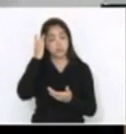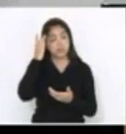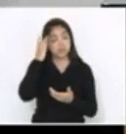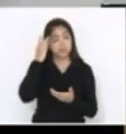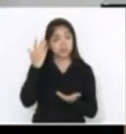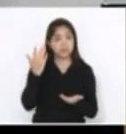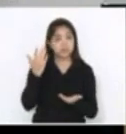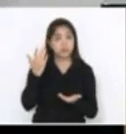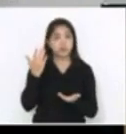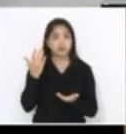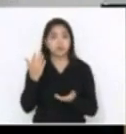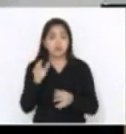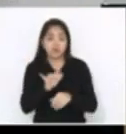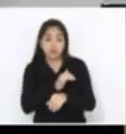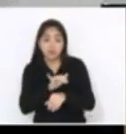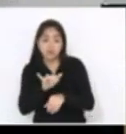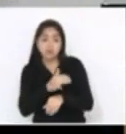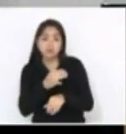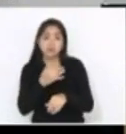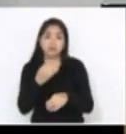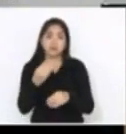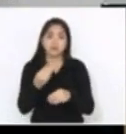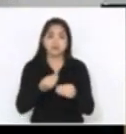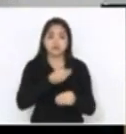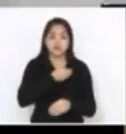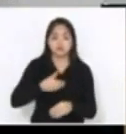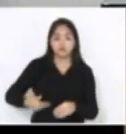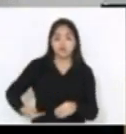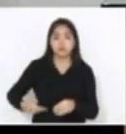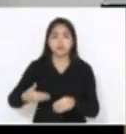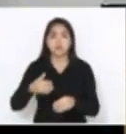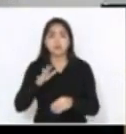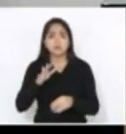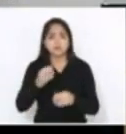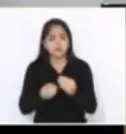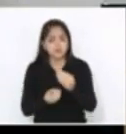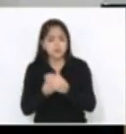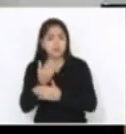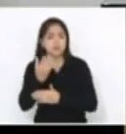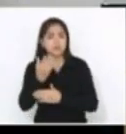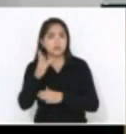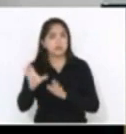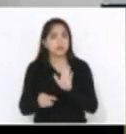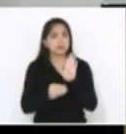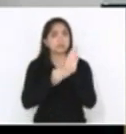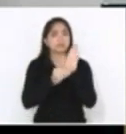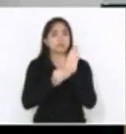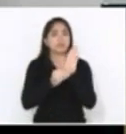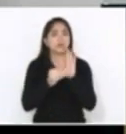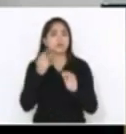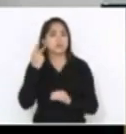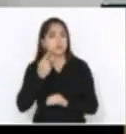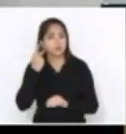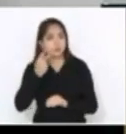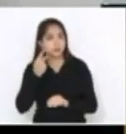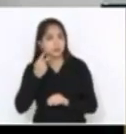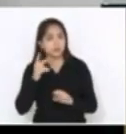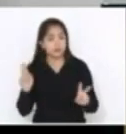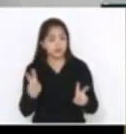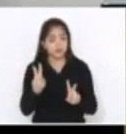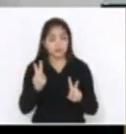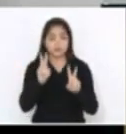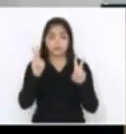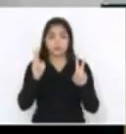governo vinha tratando. Mas quando surgiu a emenda parlamentar, deputado Silvio, é a valorização, como disse o deputado